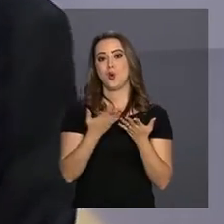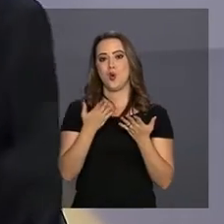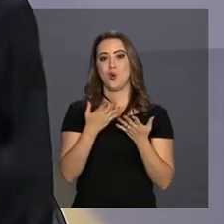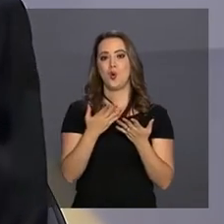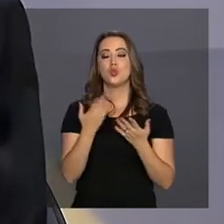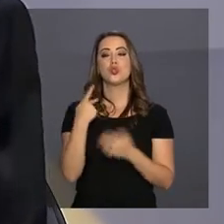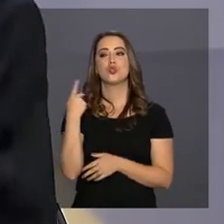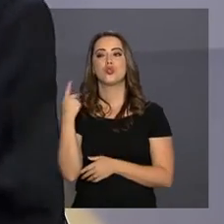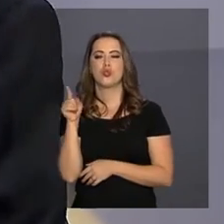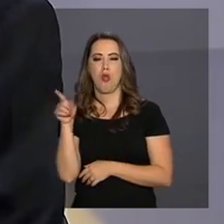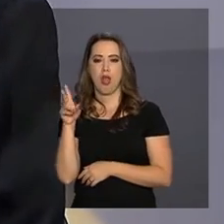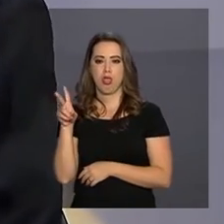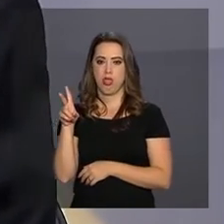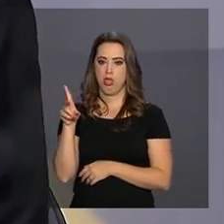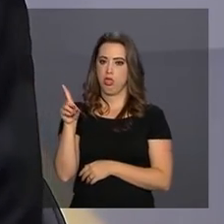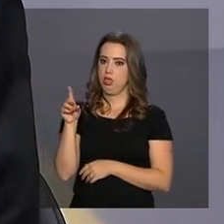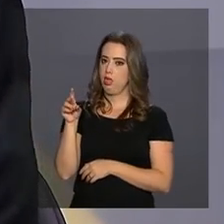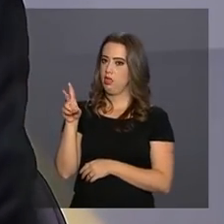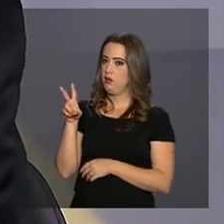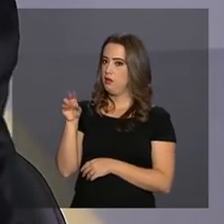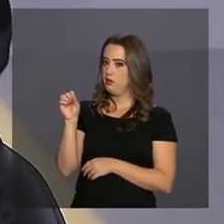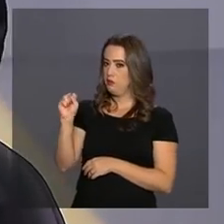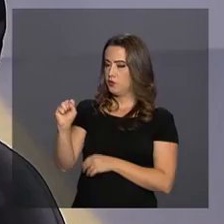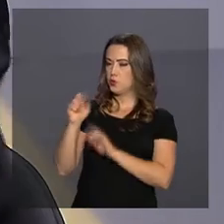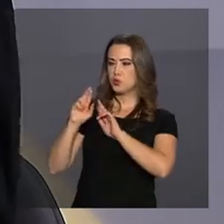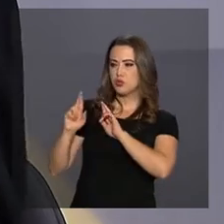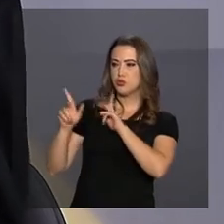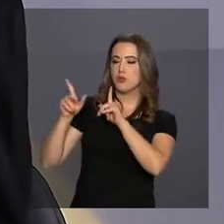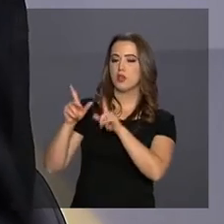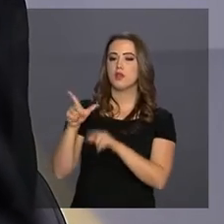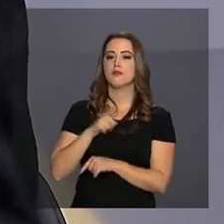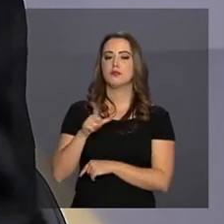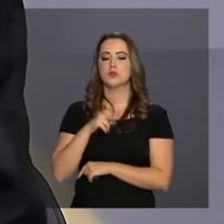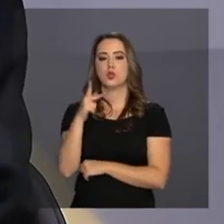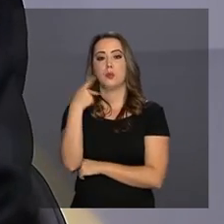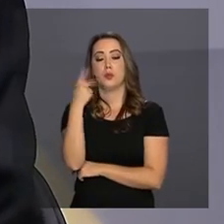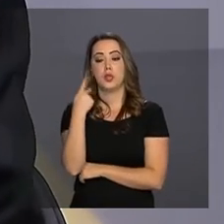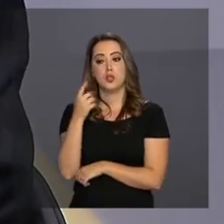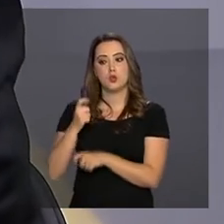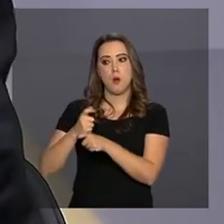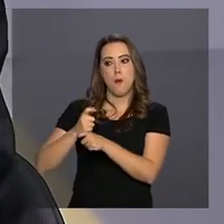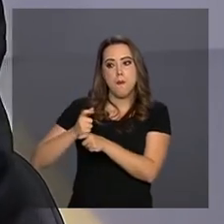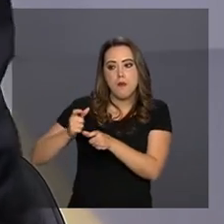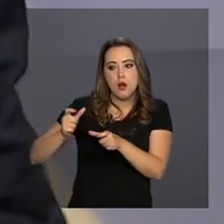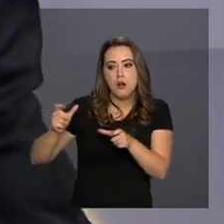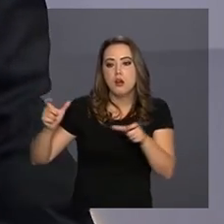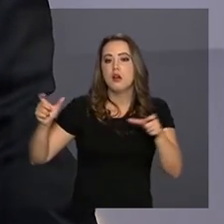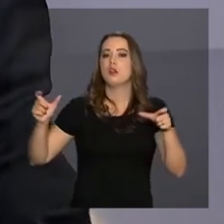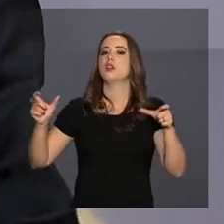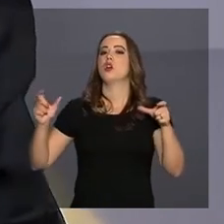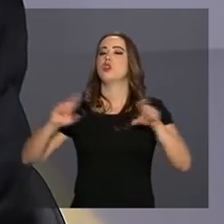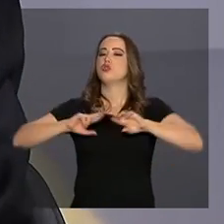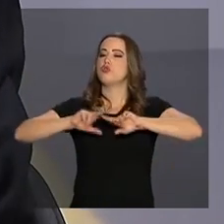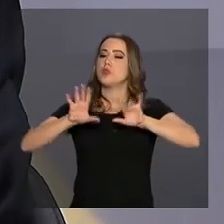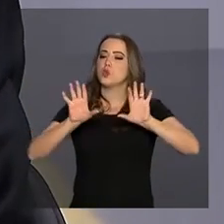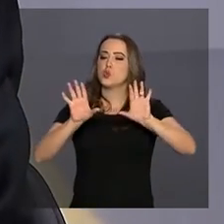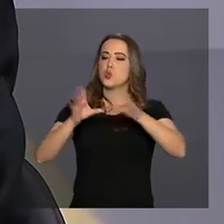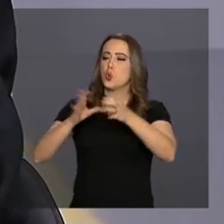política, ganhou uma dimensão política, mais ampla. Quer dizer, vários segmentos